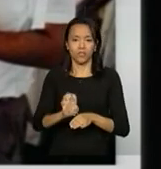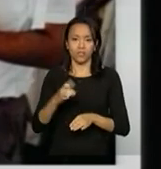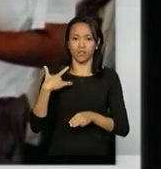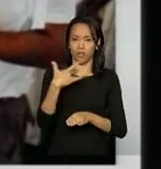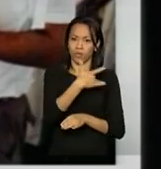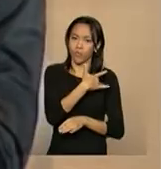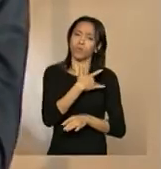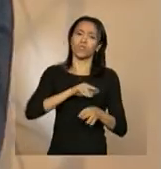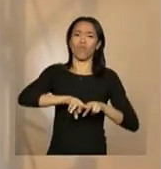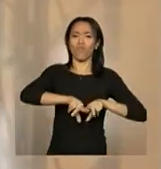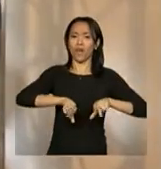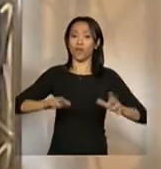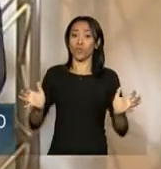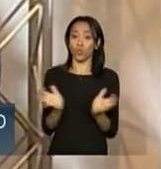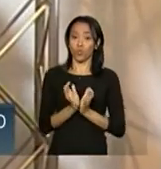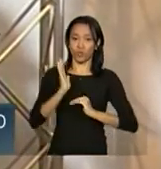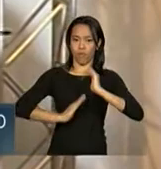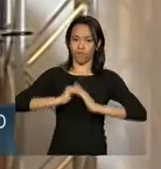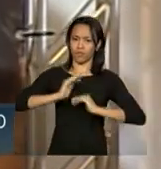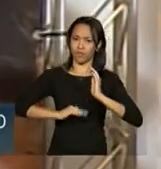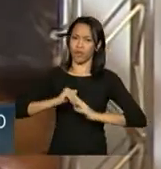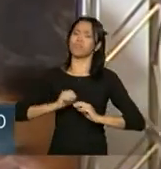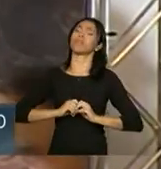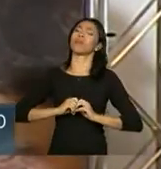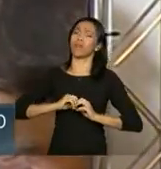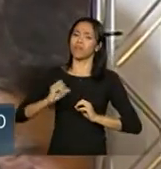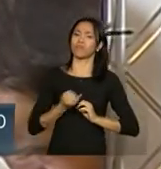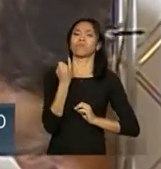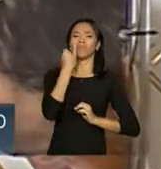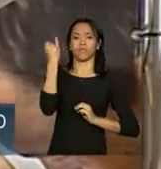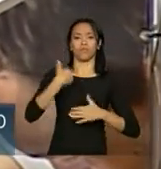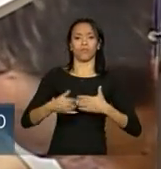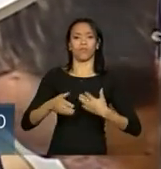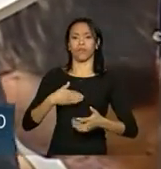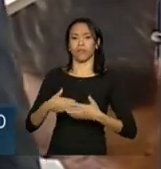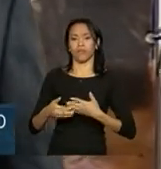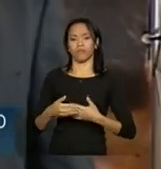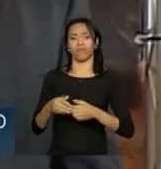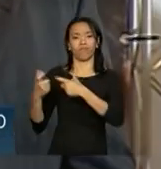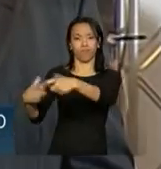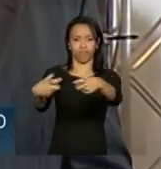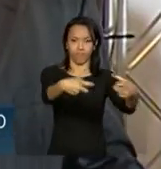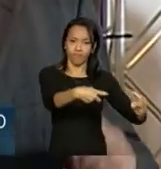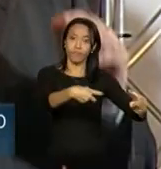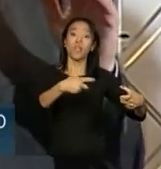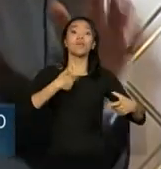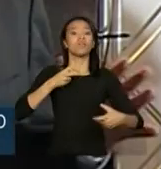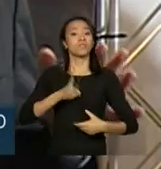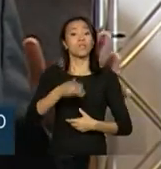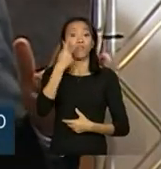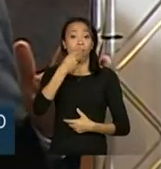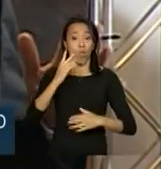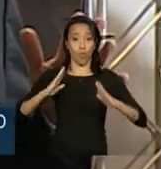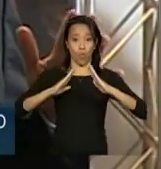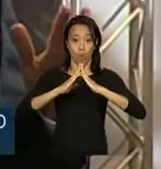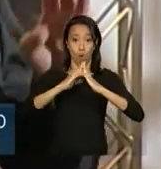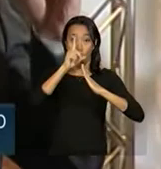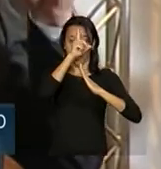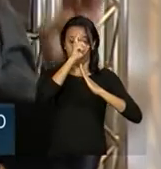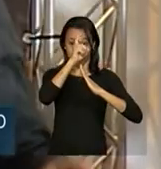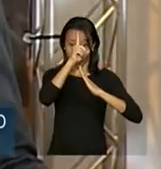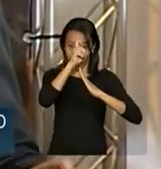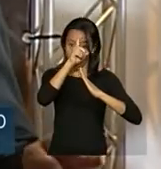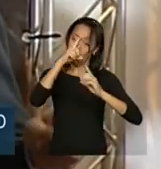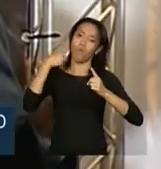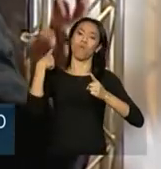fazem a diferença em qualquer situação. Eu sempre falo que um hospital com